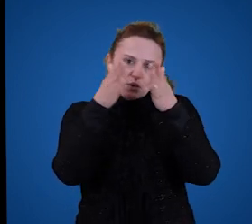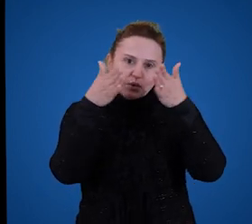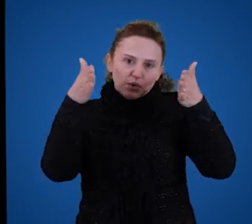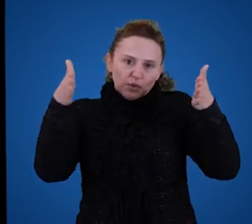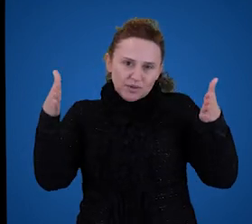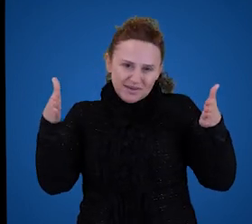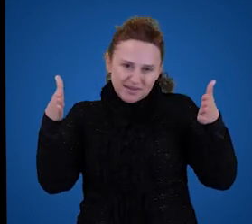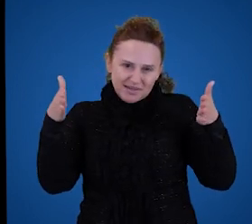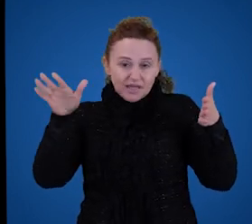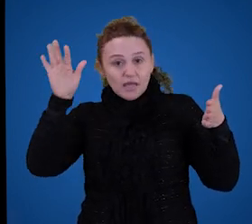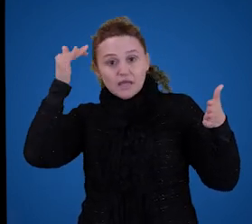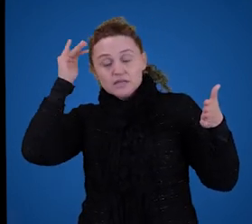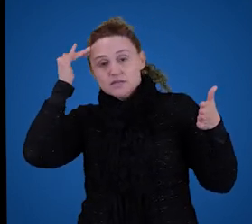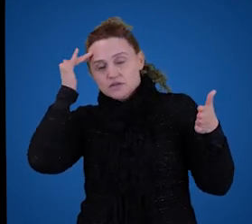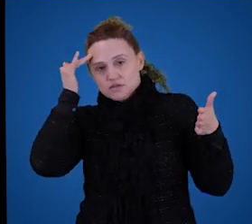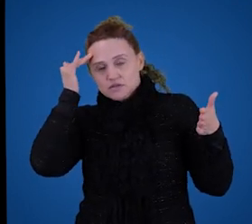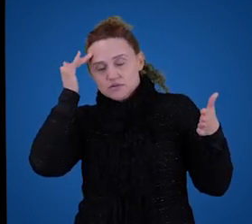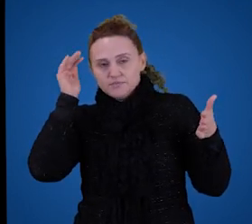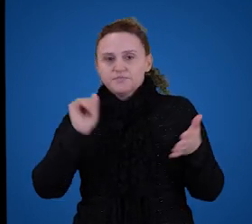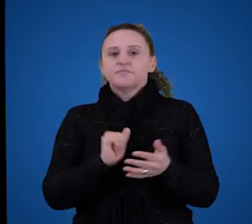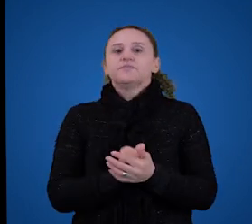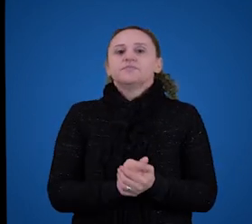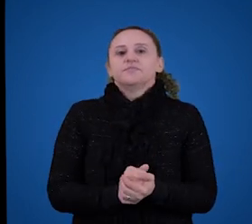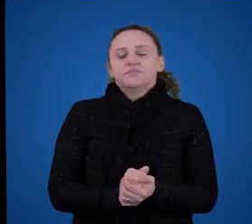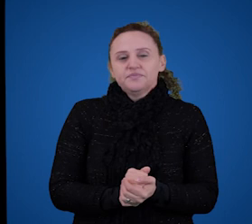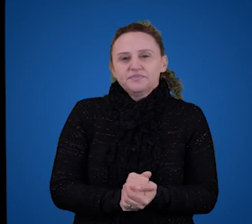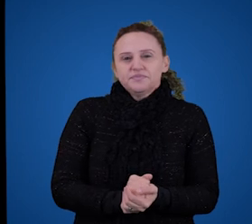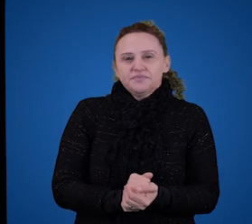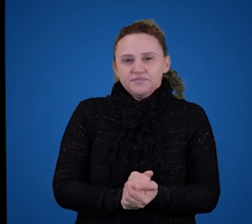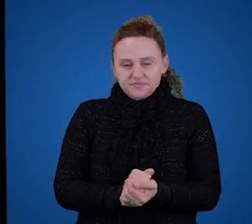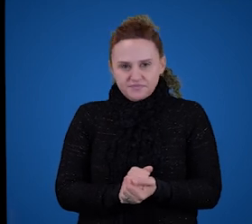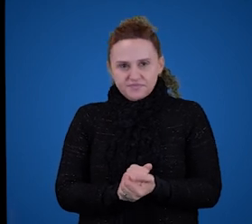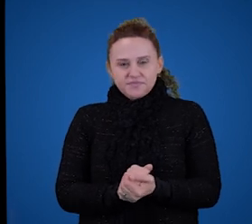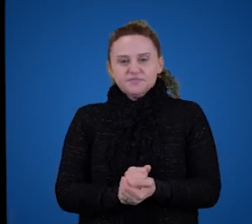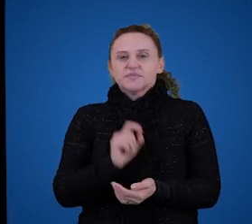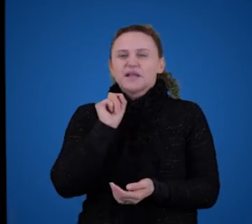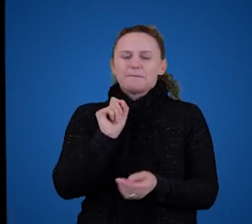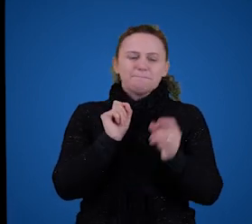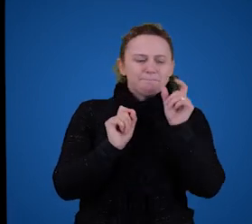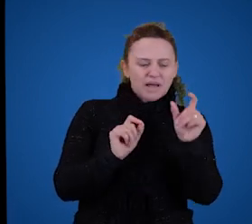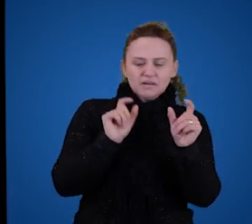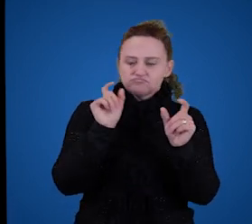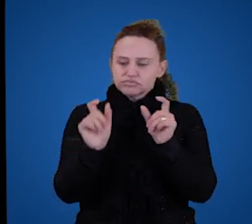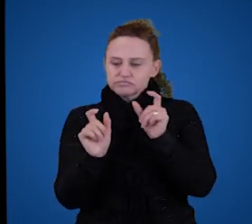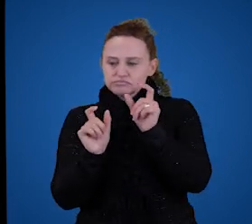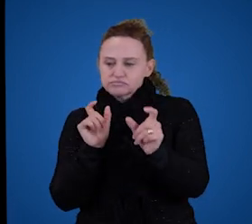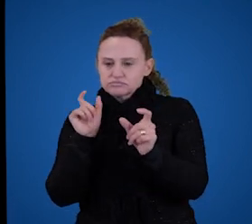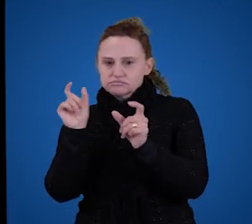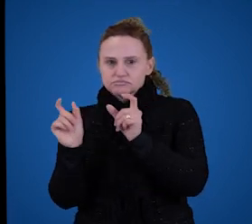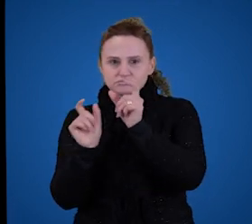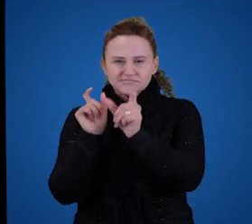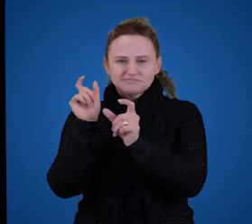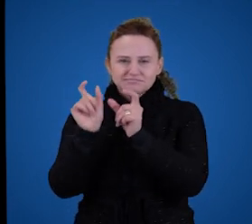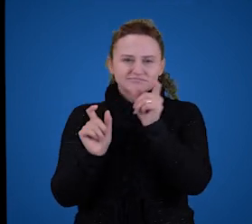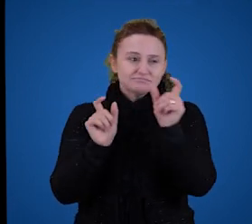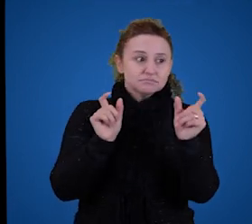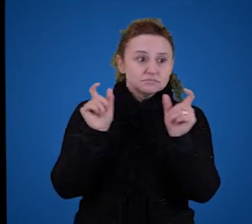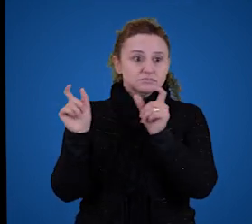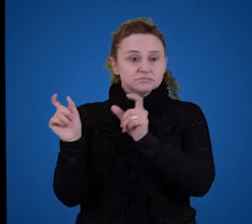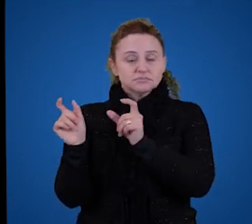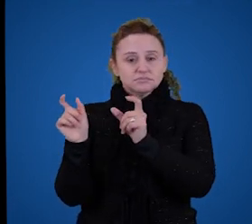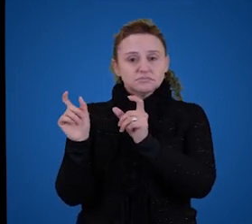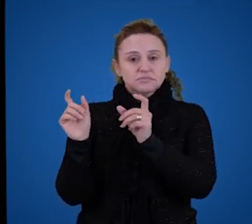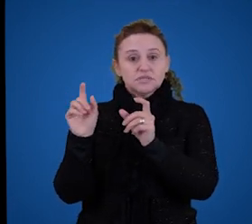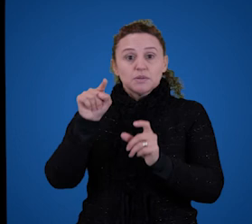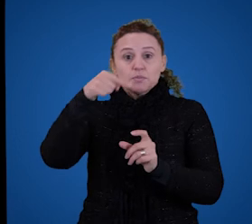decomposição. Ou seja, decompomos a frase palavra a palavra, entendemos palavra a palavra, depois entendemos ela como